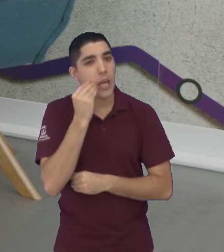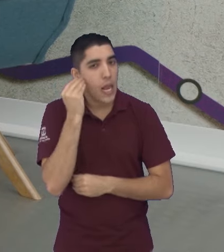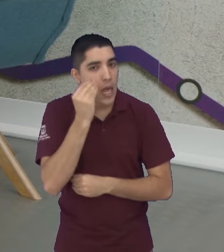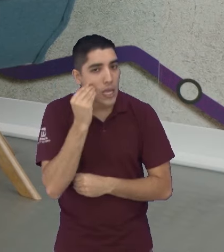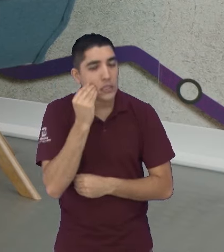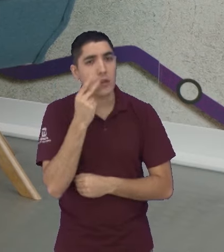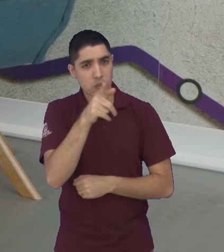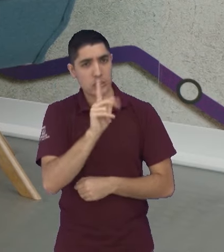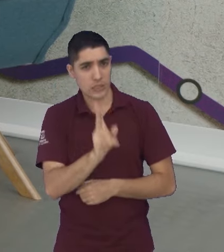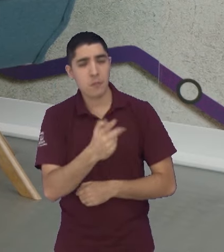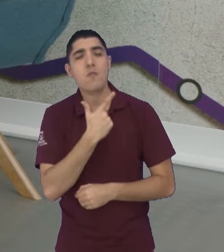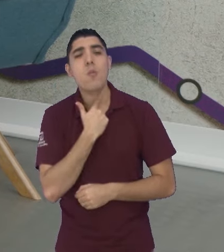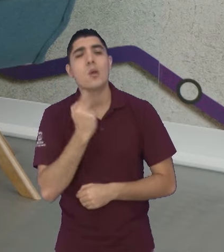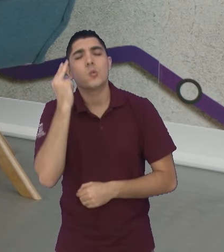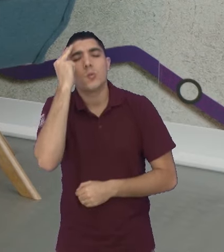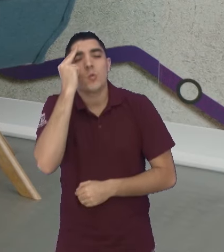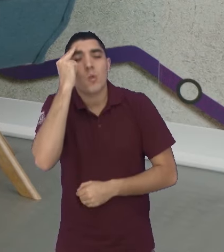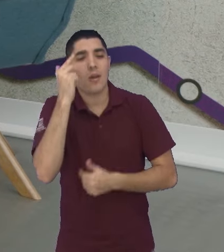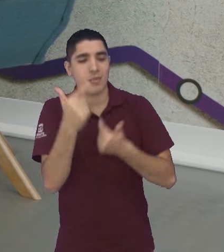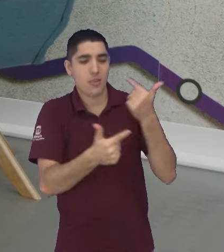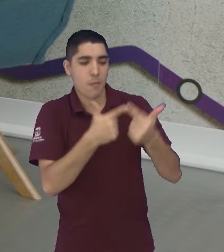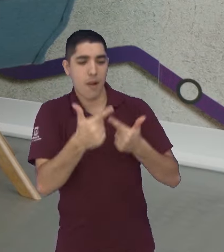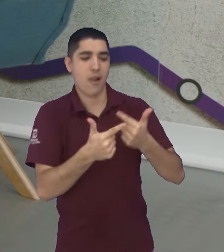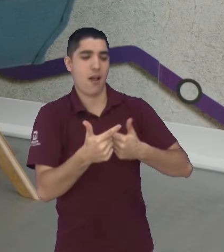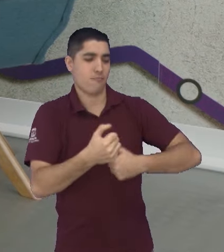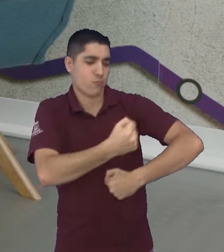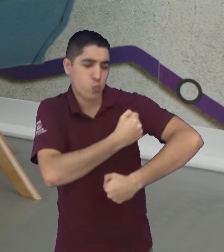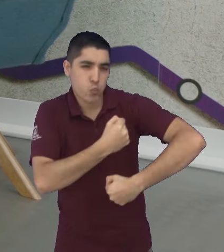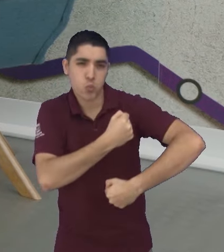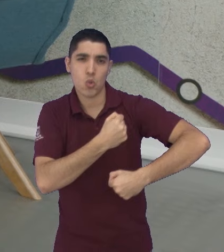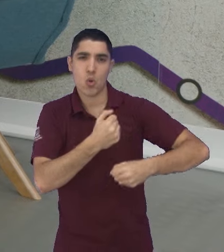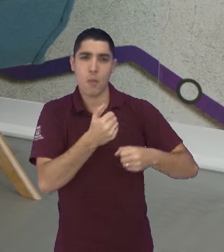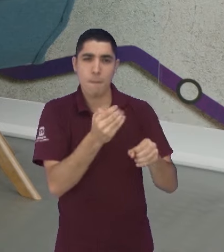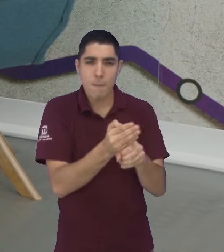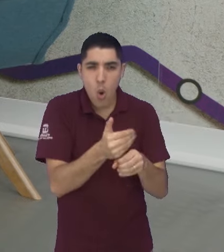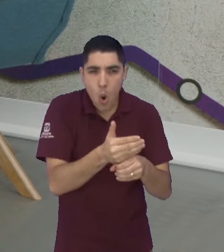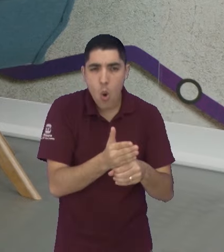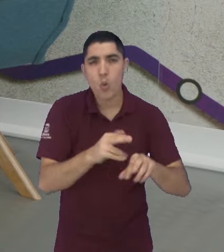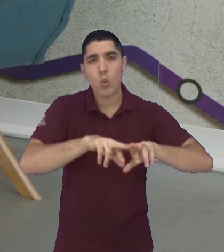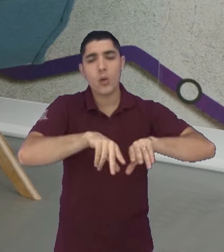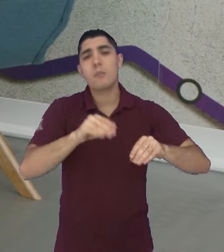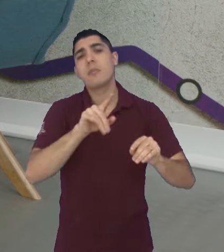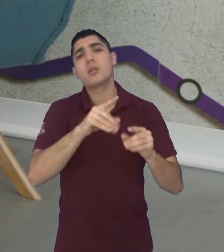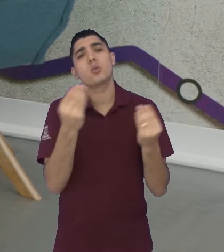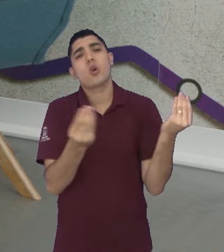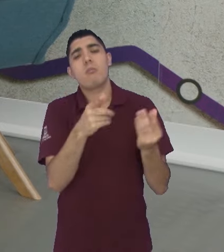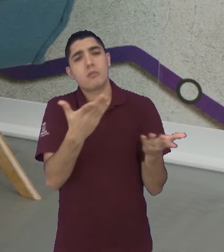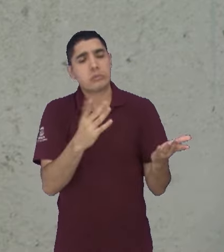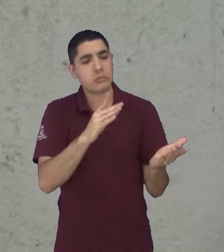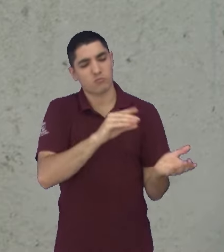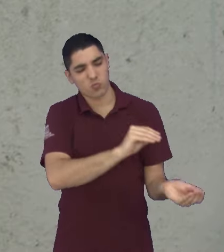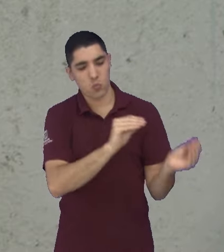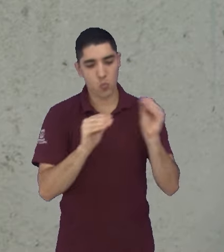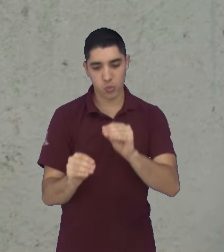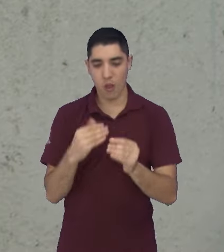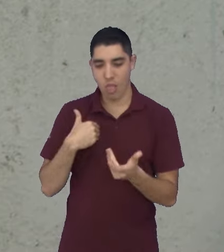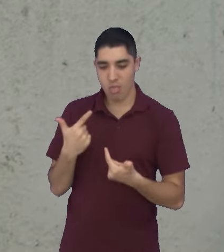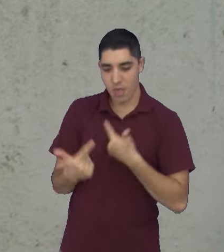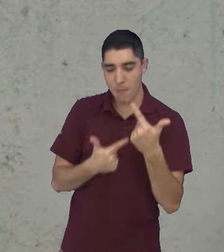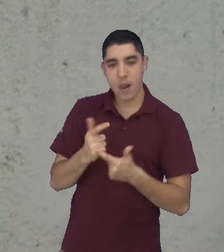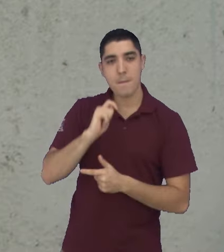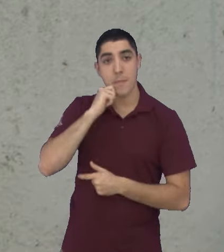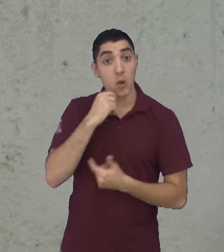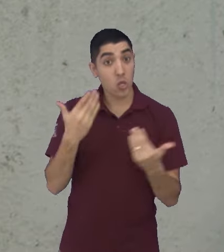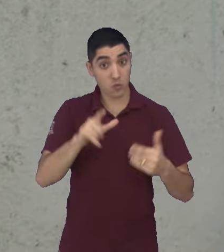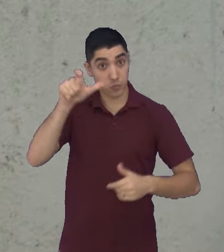né? Seu sonho foi sempre trabalhar na cozinha, principalmente na área de confeitaria, mas aí mudou, né? Como é que você entrou nesse mercado de panificação e sendo hoje chefe